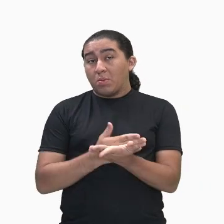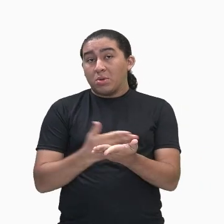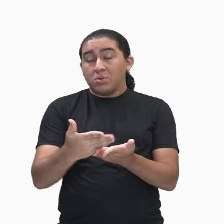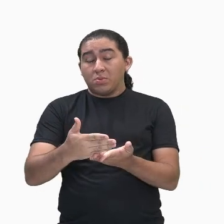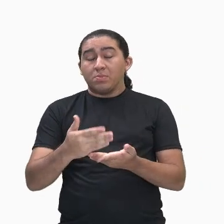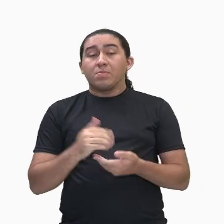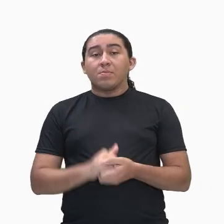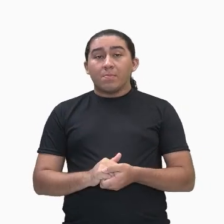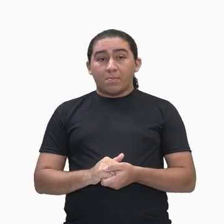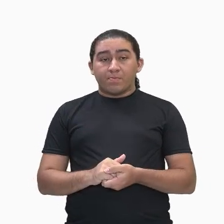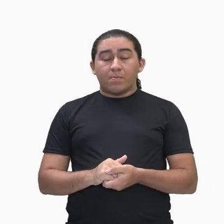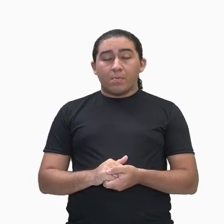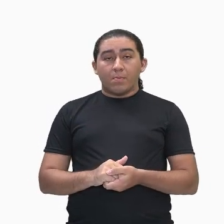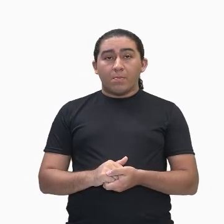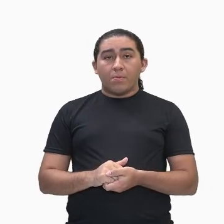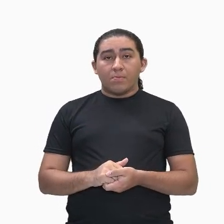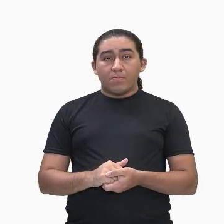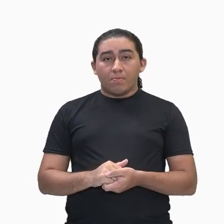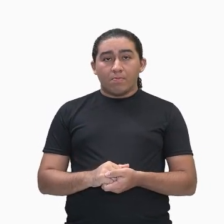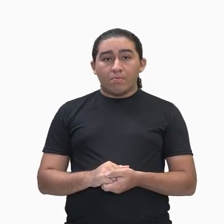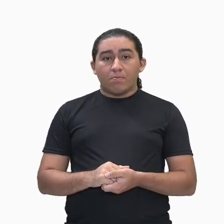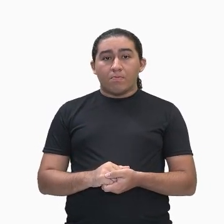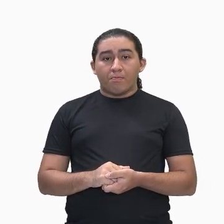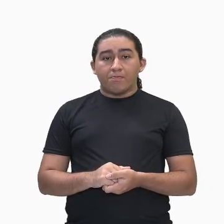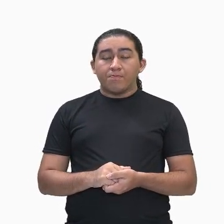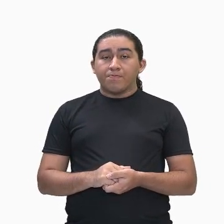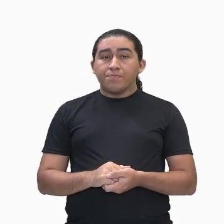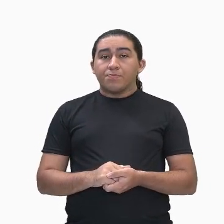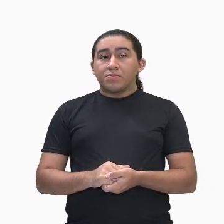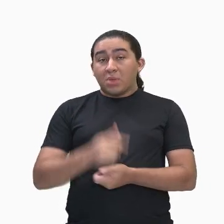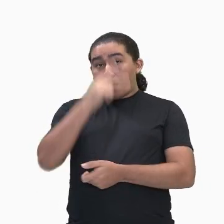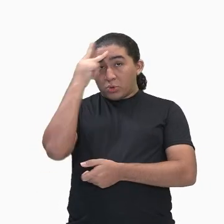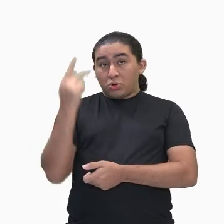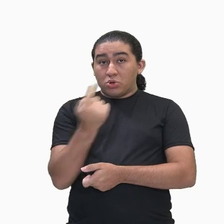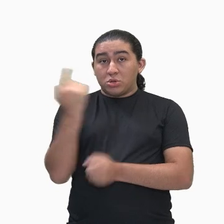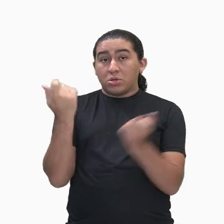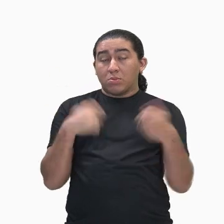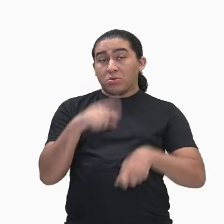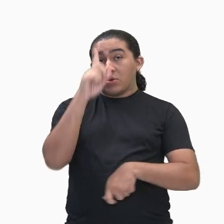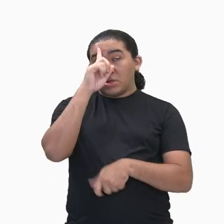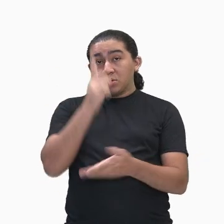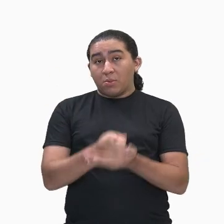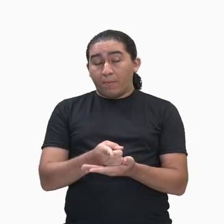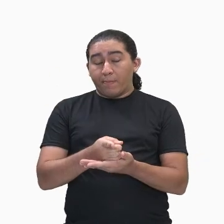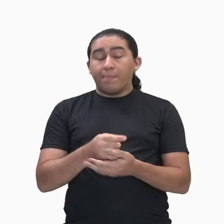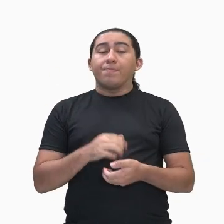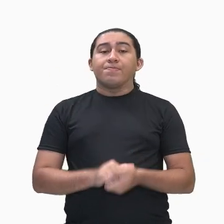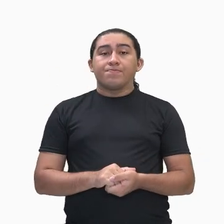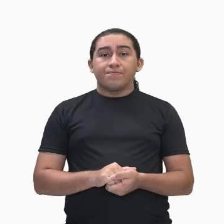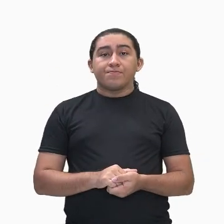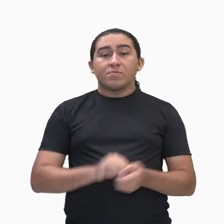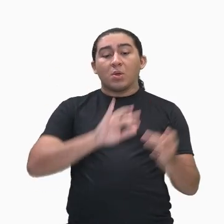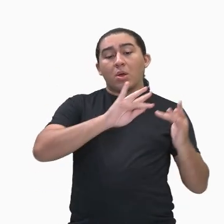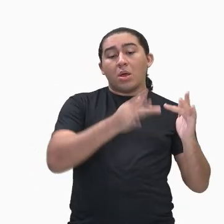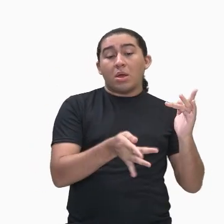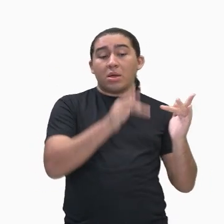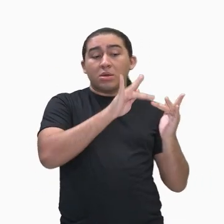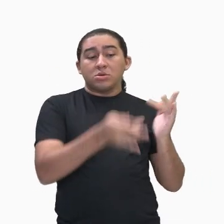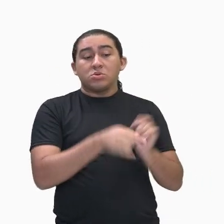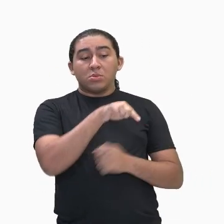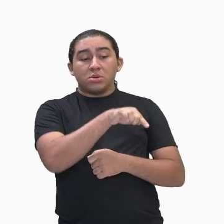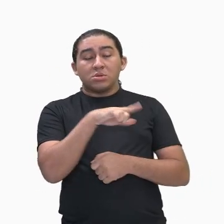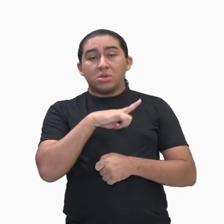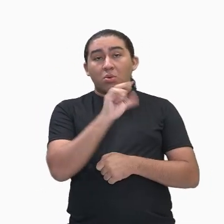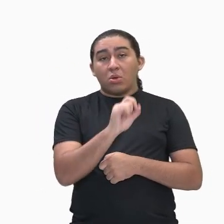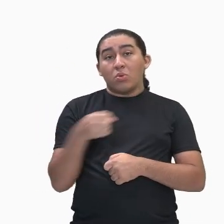a razão, o homem tinha o direito e a capacidade de tomar suas próprias decisões. O arcadismo é visto como um